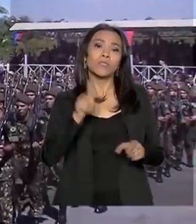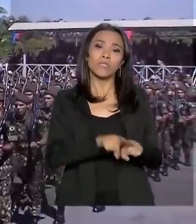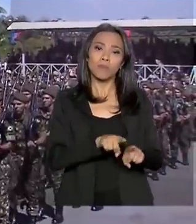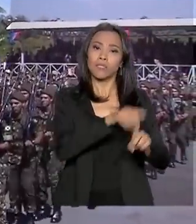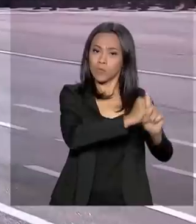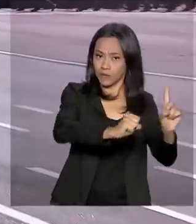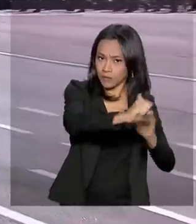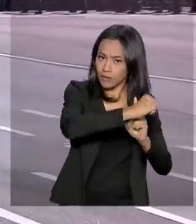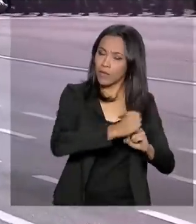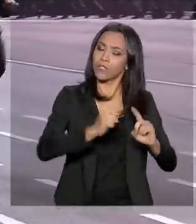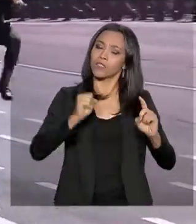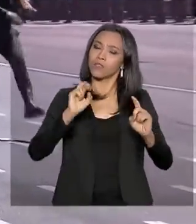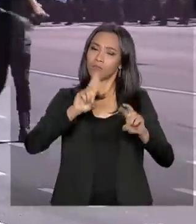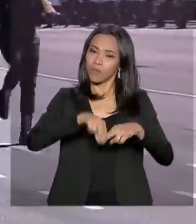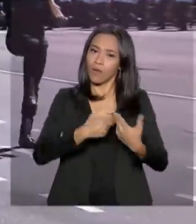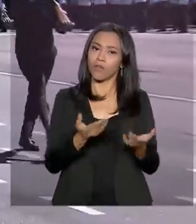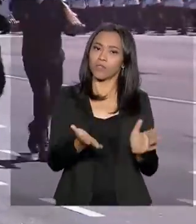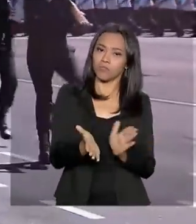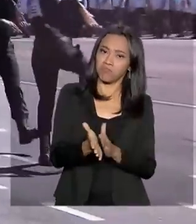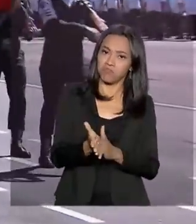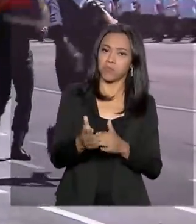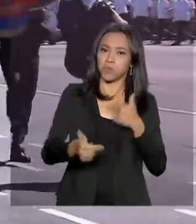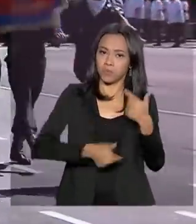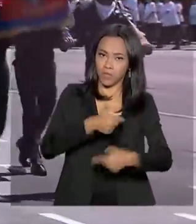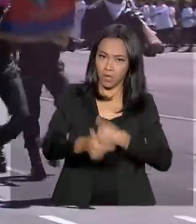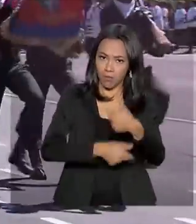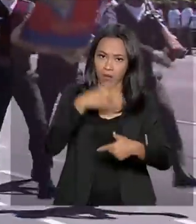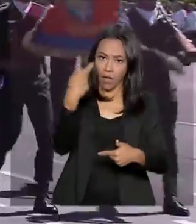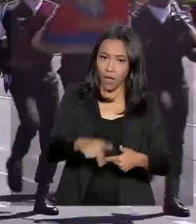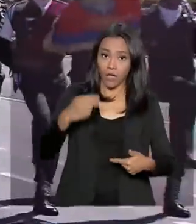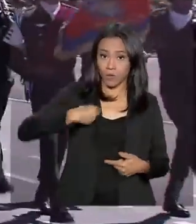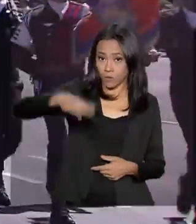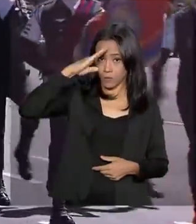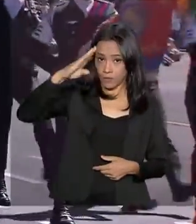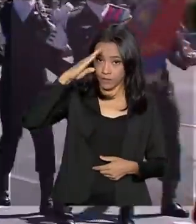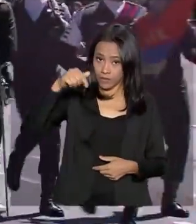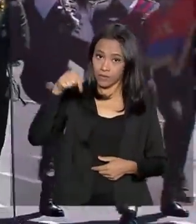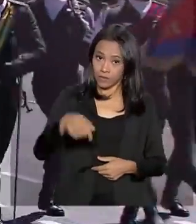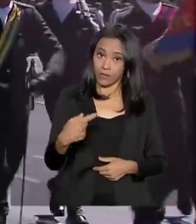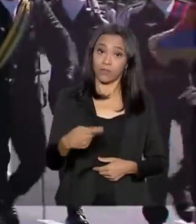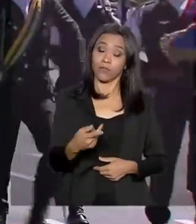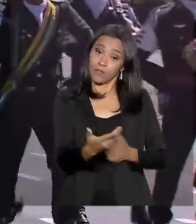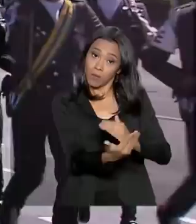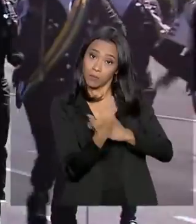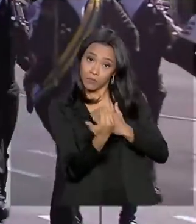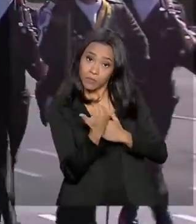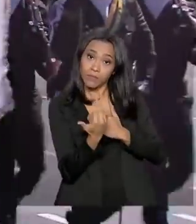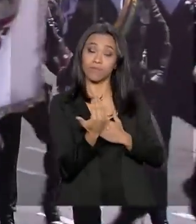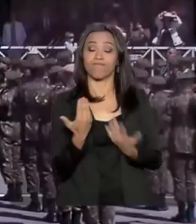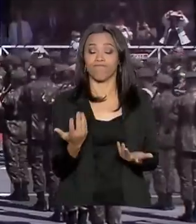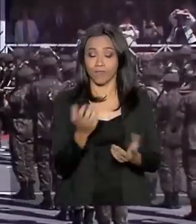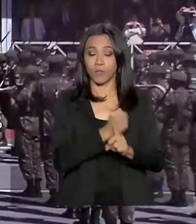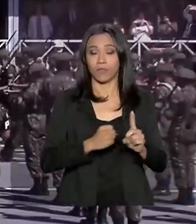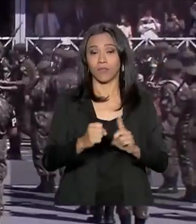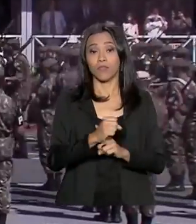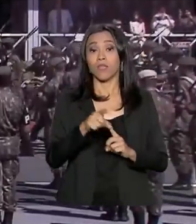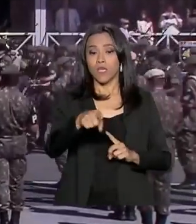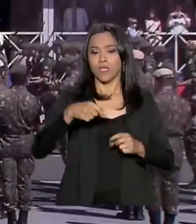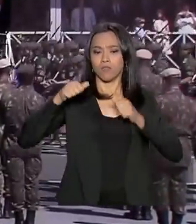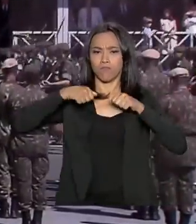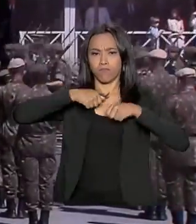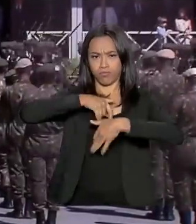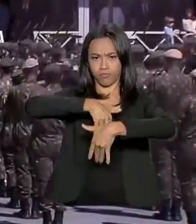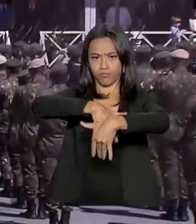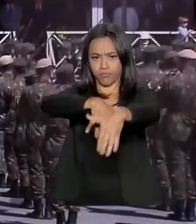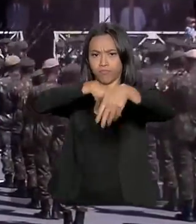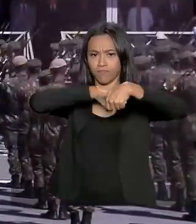em reconhecimento do Exército ao trabalho desenvolvido por eles junto à sociedade brasileira. As tropas do Exército desfilaram e